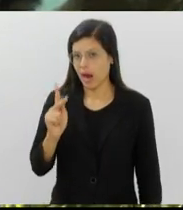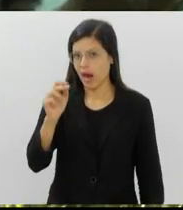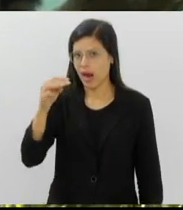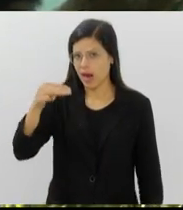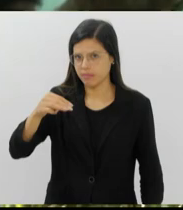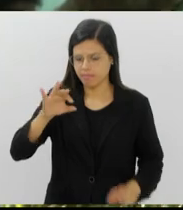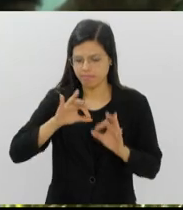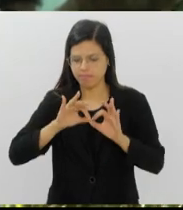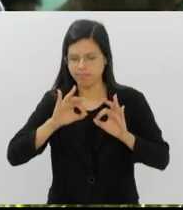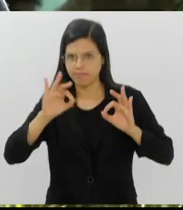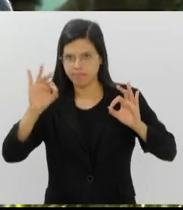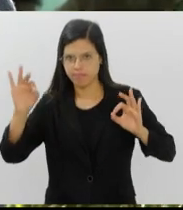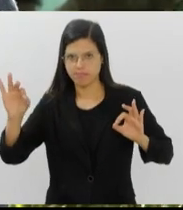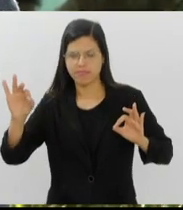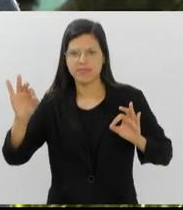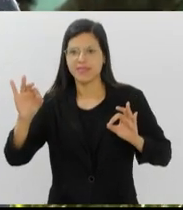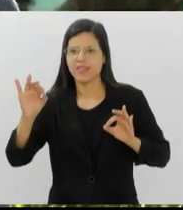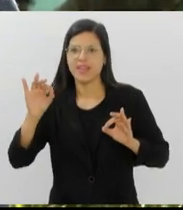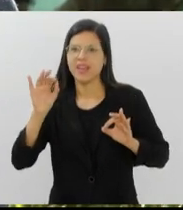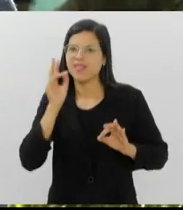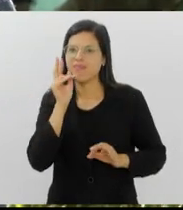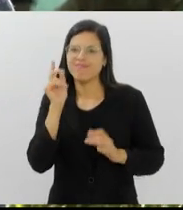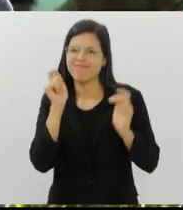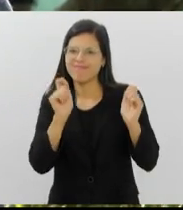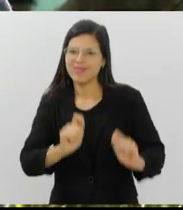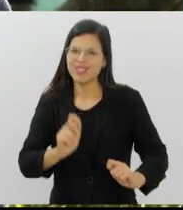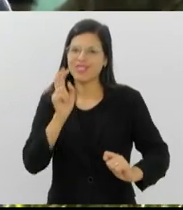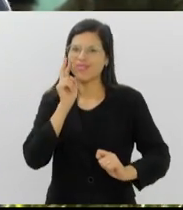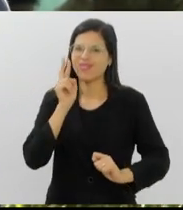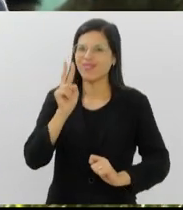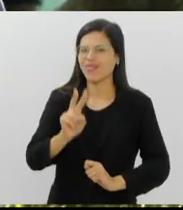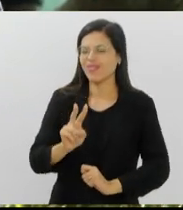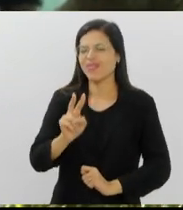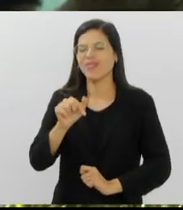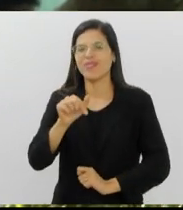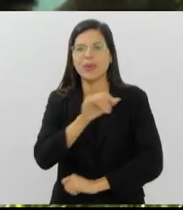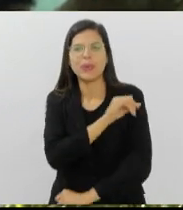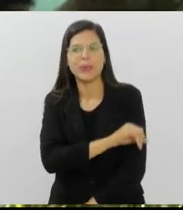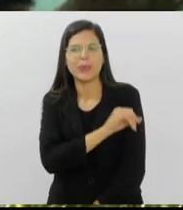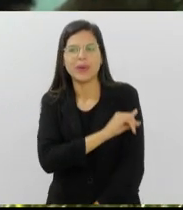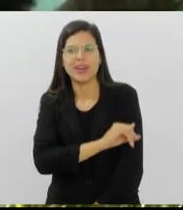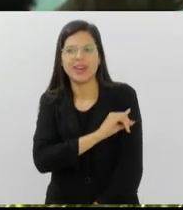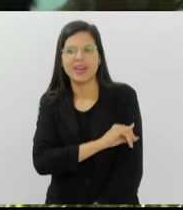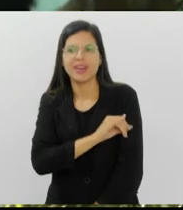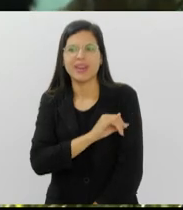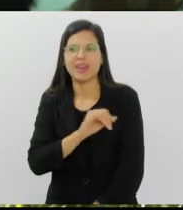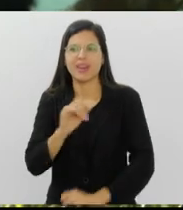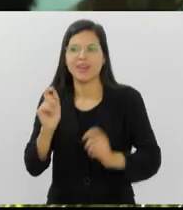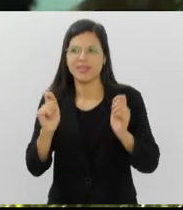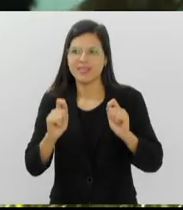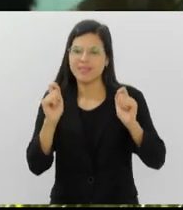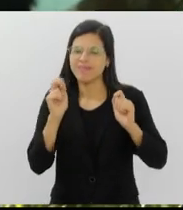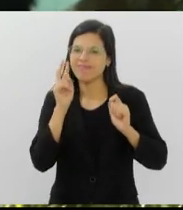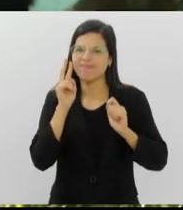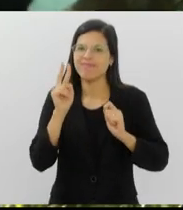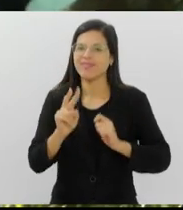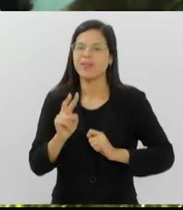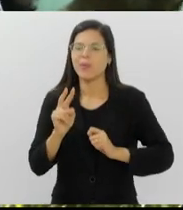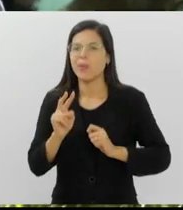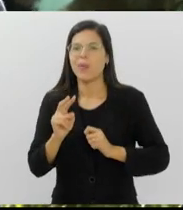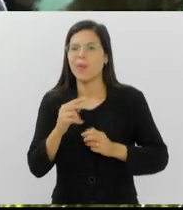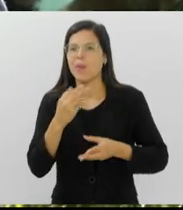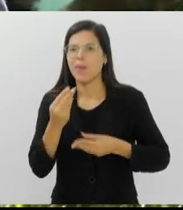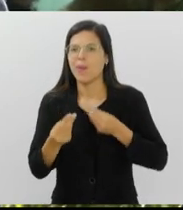de extensão, muitas vistas únicas do Rio de Janeiro, nesse trem que é panorâmico, todas as janelas têm teto panorâmico também. O contempla essa vista